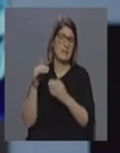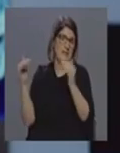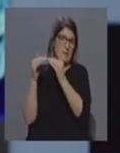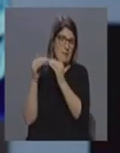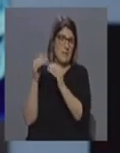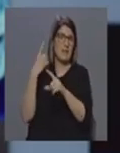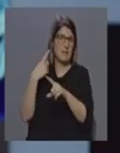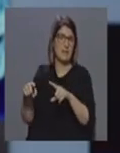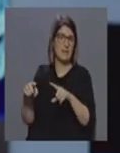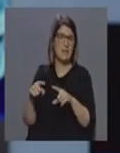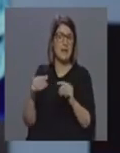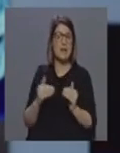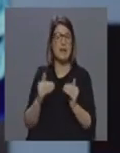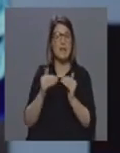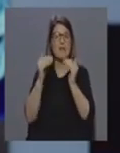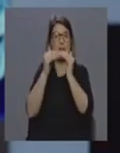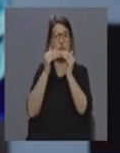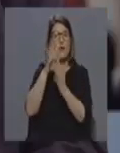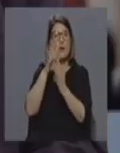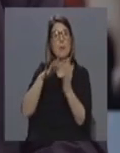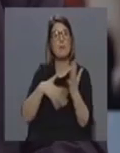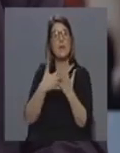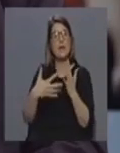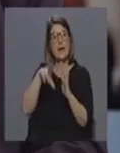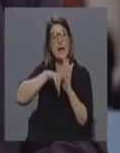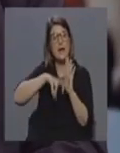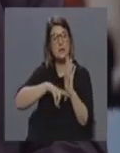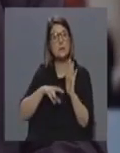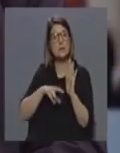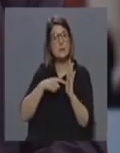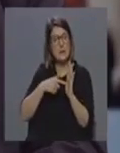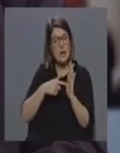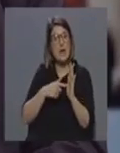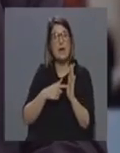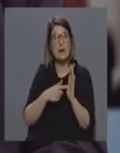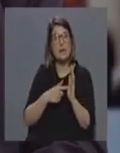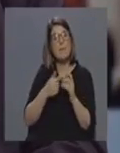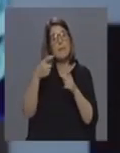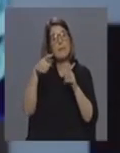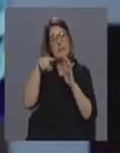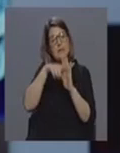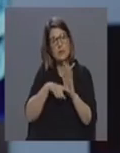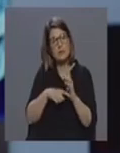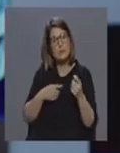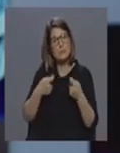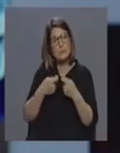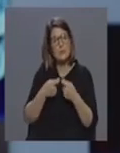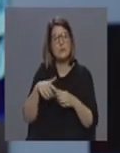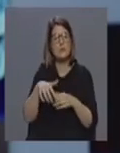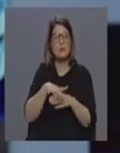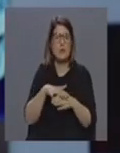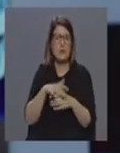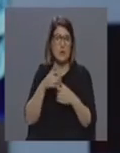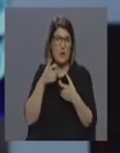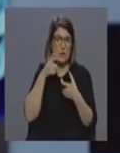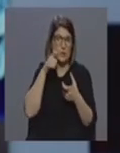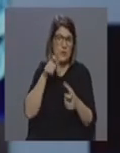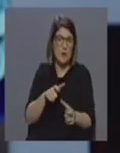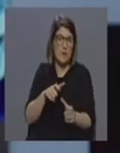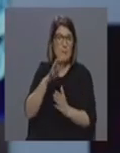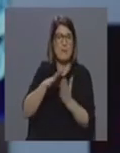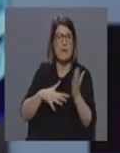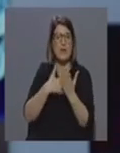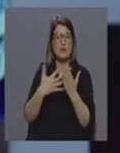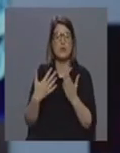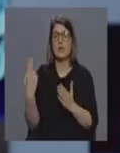destes níveis nós então elaborámos o nosso plano de contingência e adequámos as medidas na fase de contenção a elaboração dos planos de contingência pelas